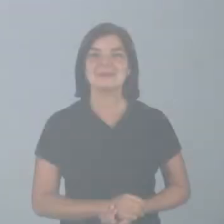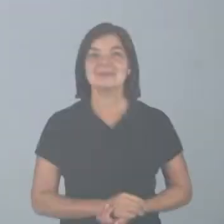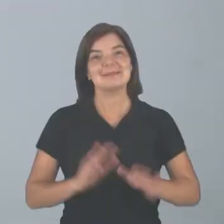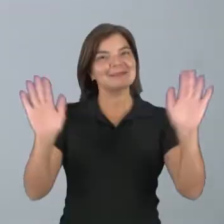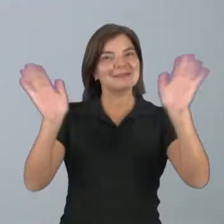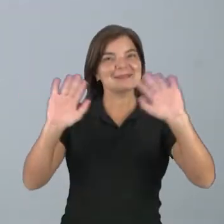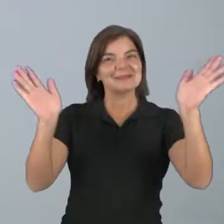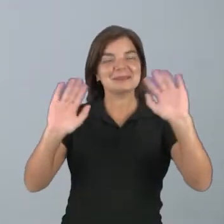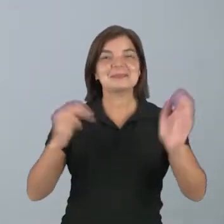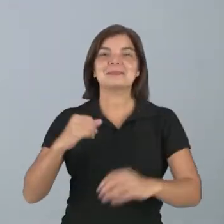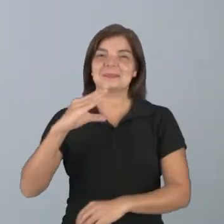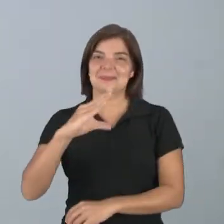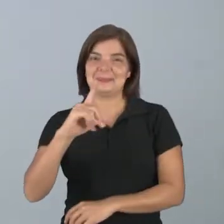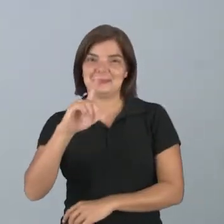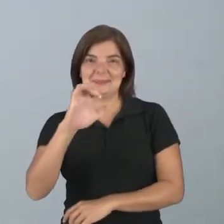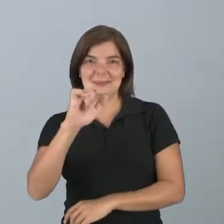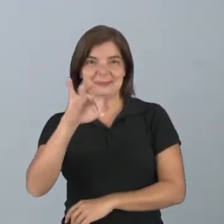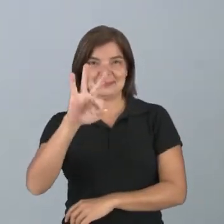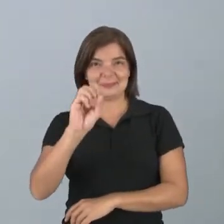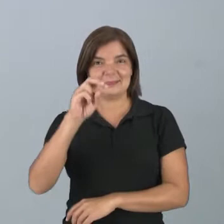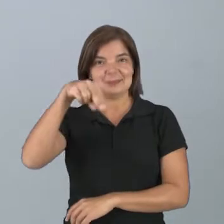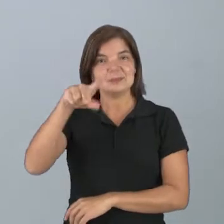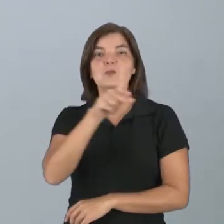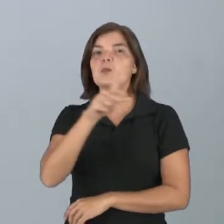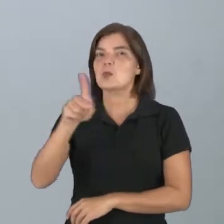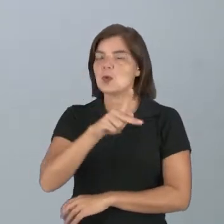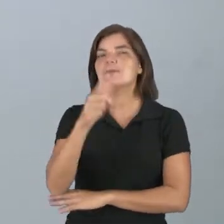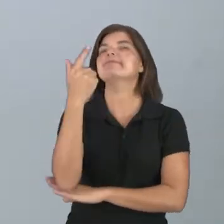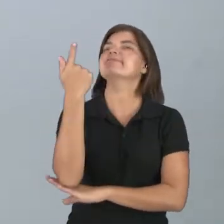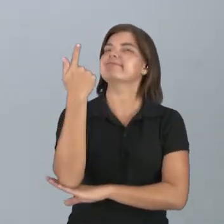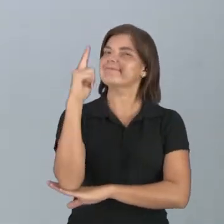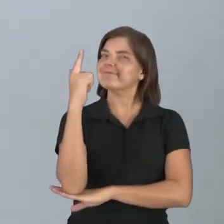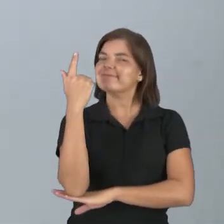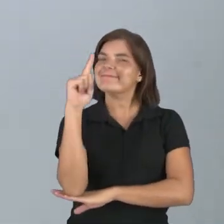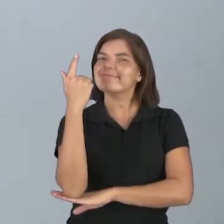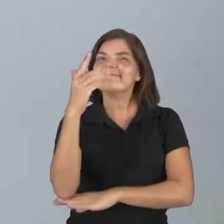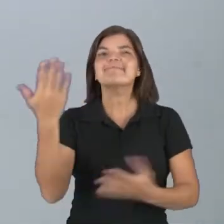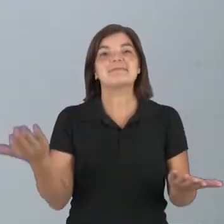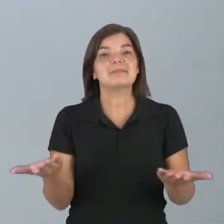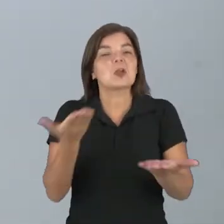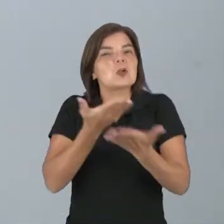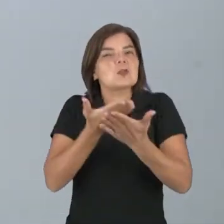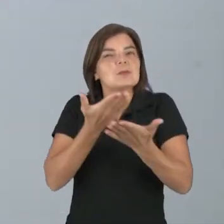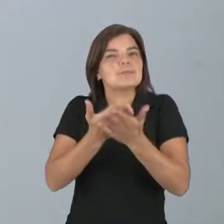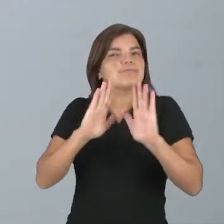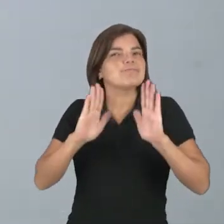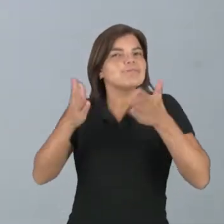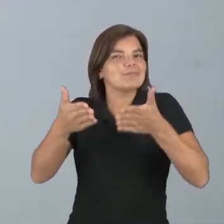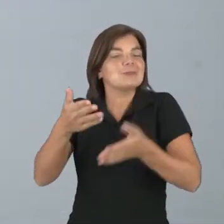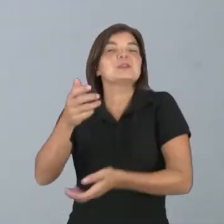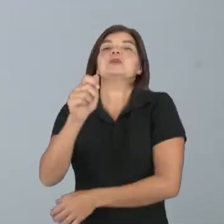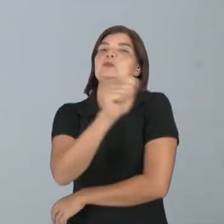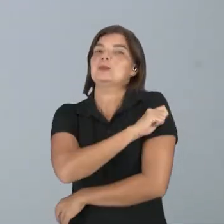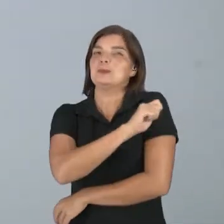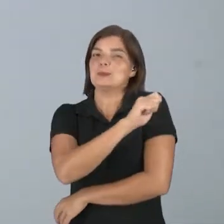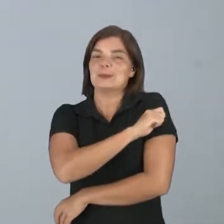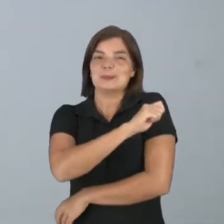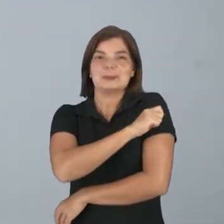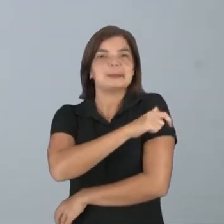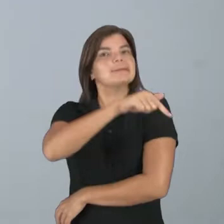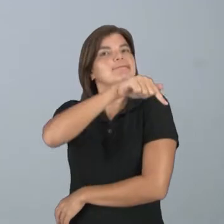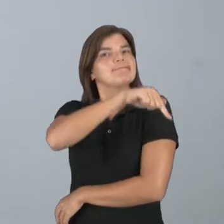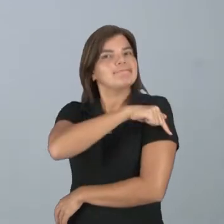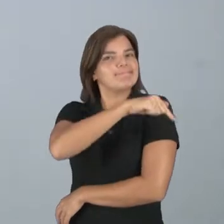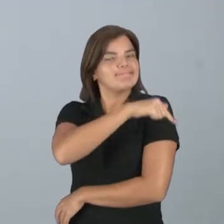Olá, meu nome é Cleio Tamaral, professor de Geografia. O nosso estudo é voltado para os alunos do